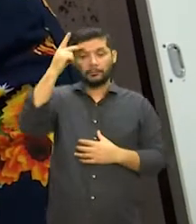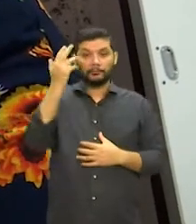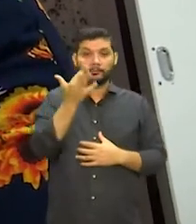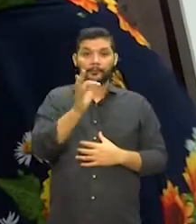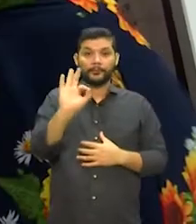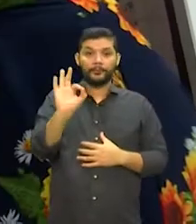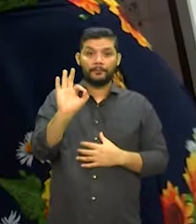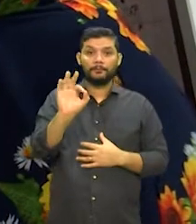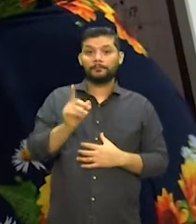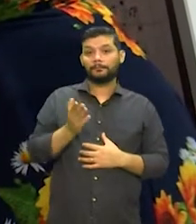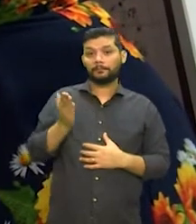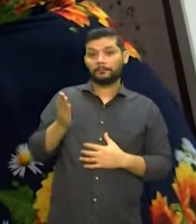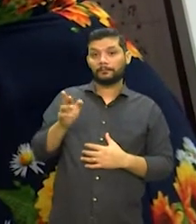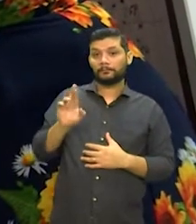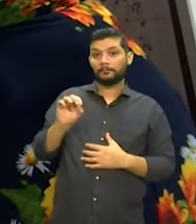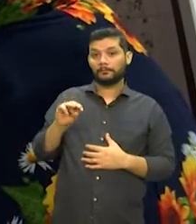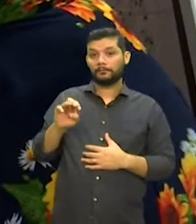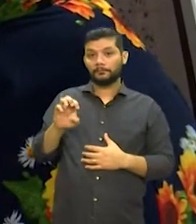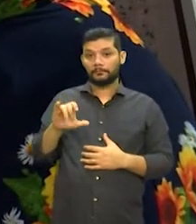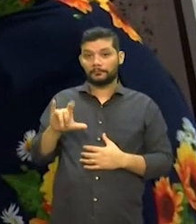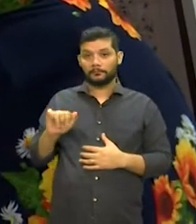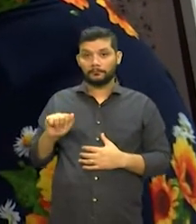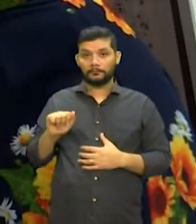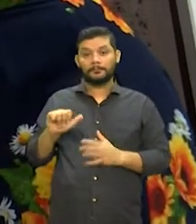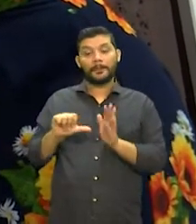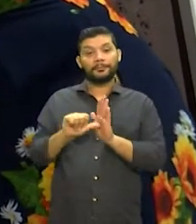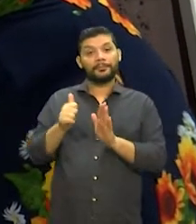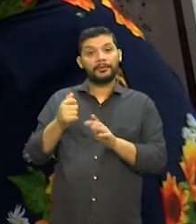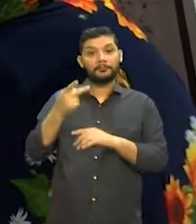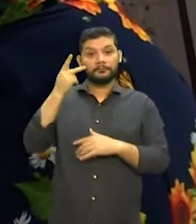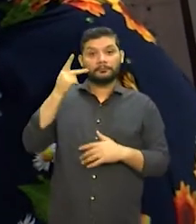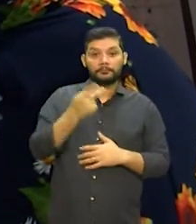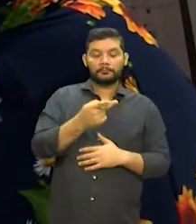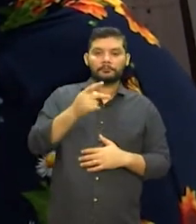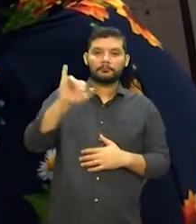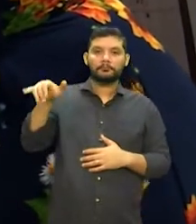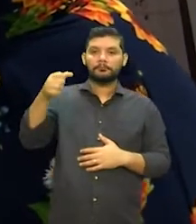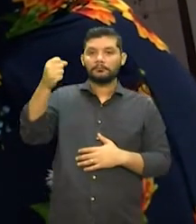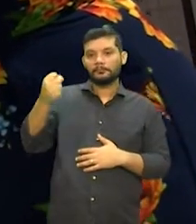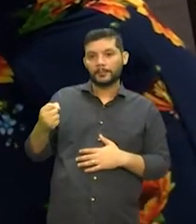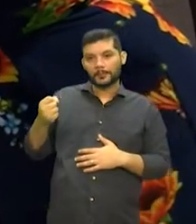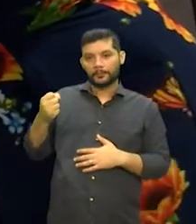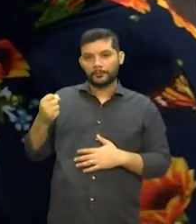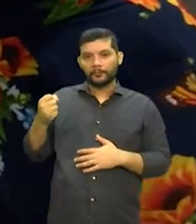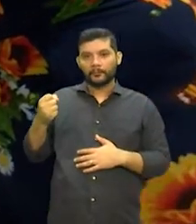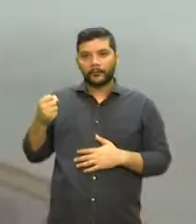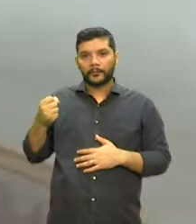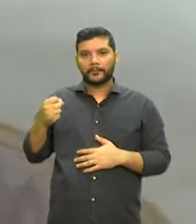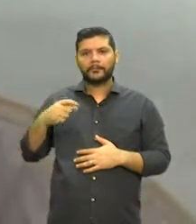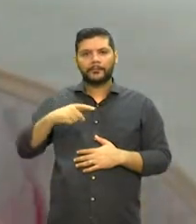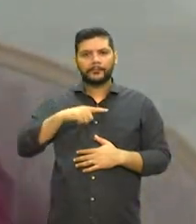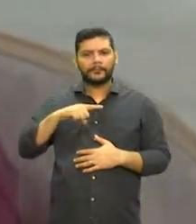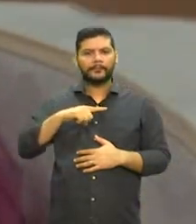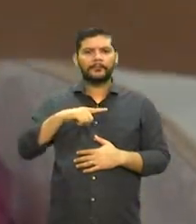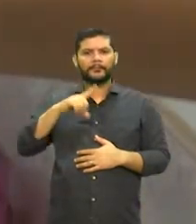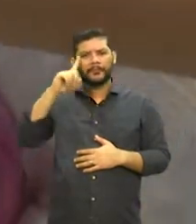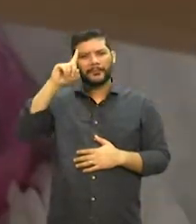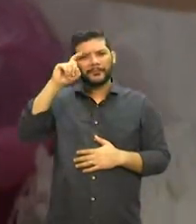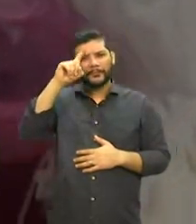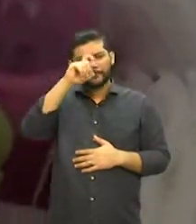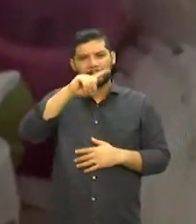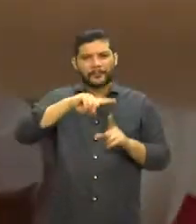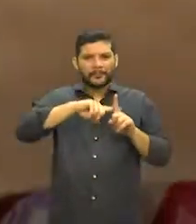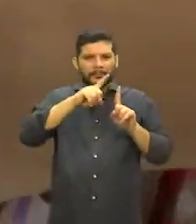A Romélia Cassiano é a primeira hóspede. Ela veio de Juazeiro do Norte, com complicações no final da gestação.